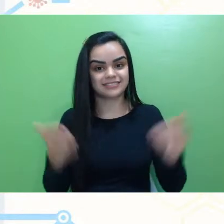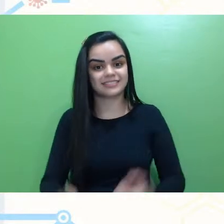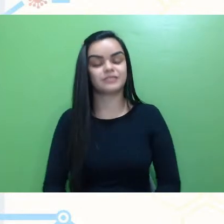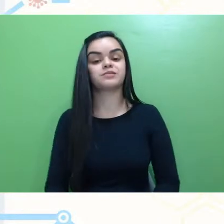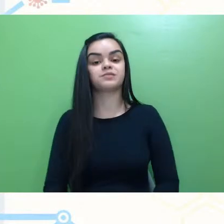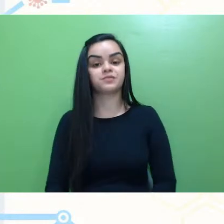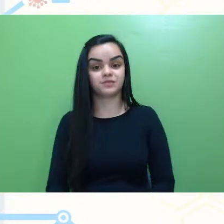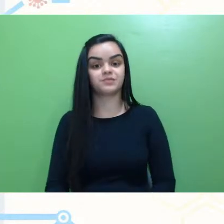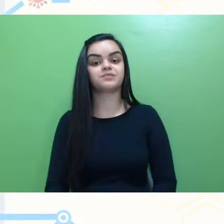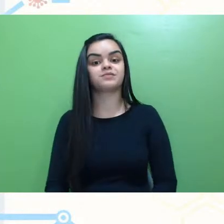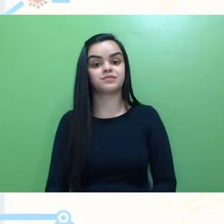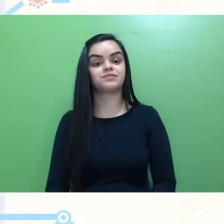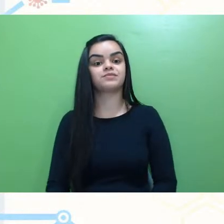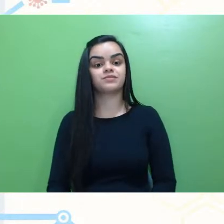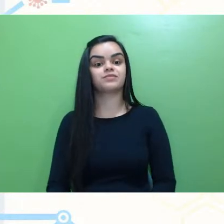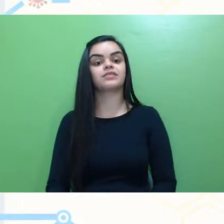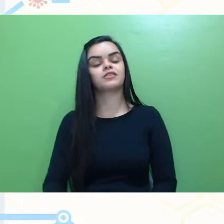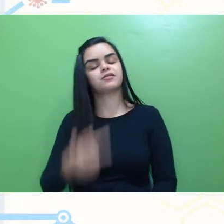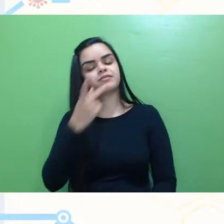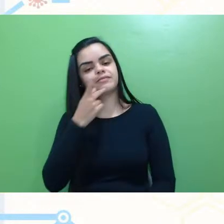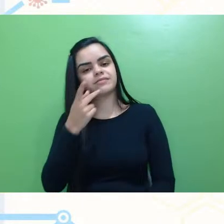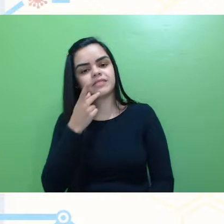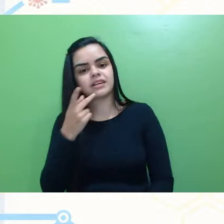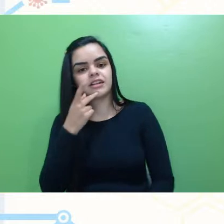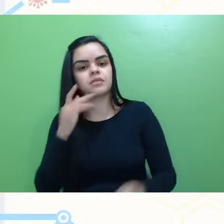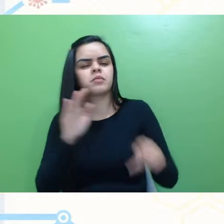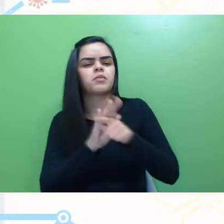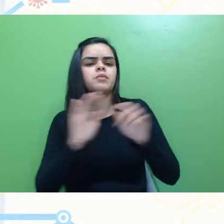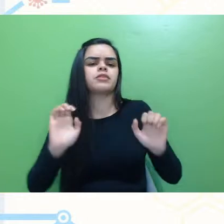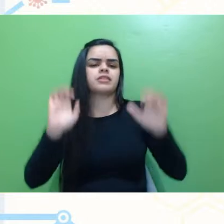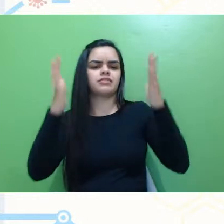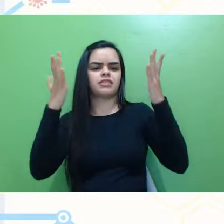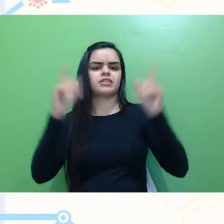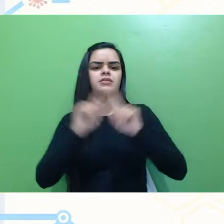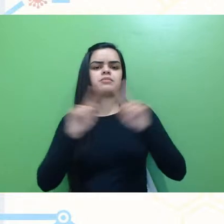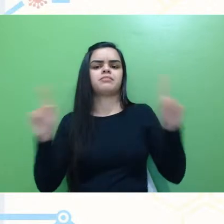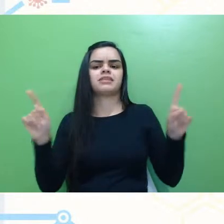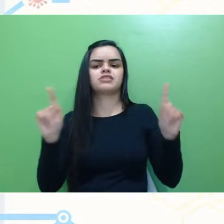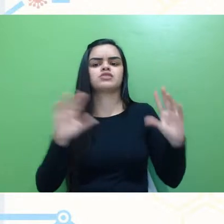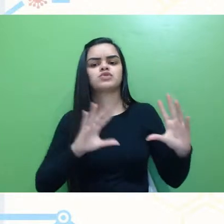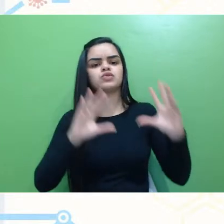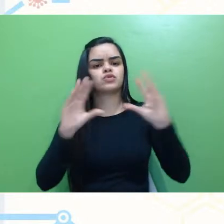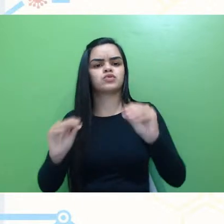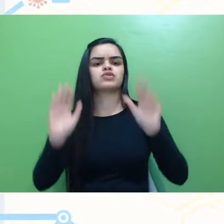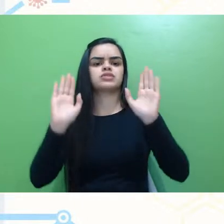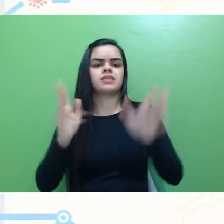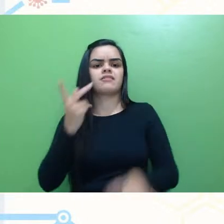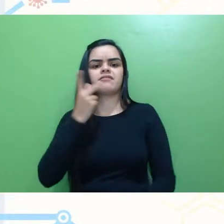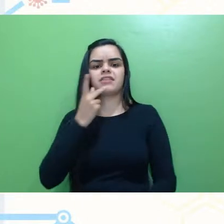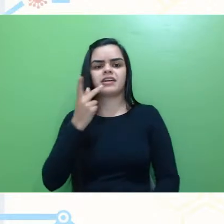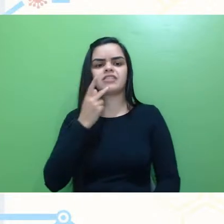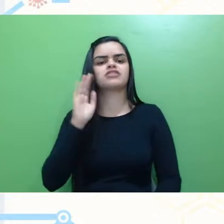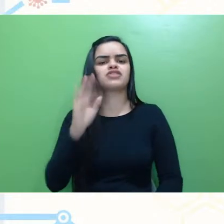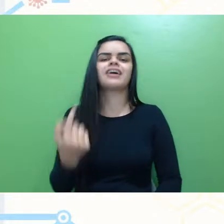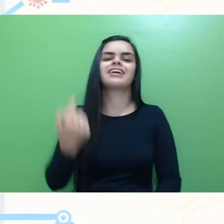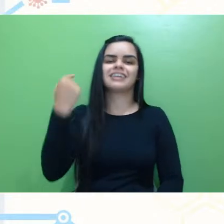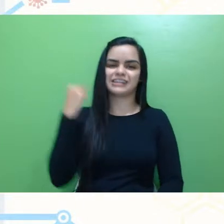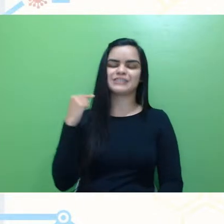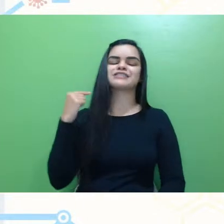Eu vou dizer algumas palavrinhas aqui, né, a respeito do evento, mas muito do que eu ia dizer, inclusive, já foi dito